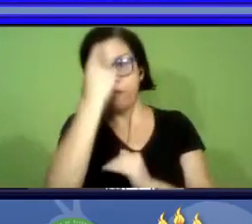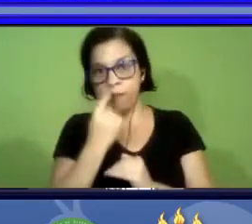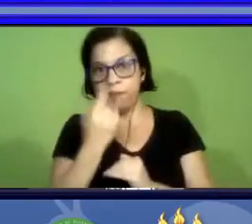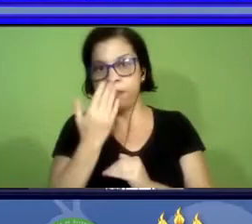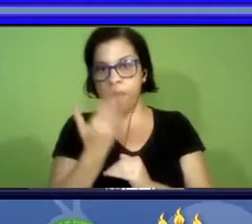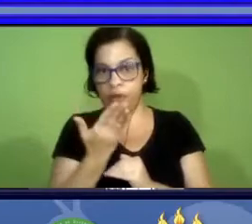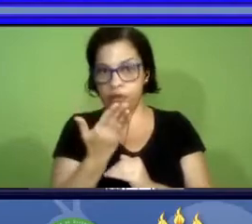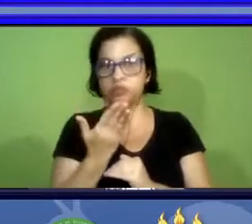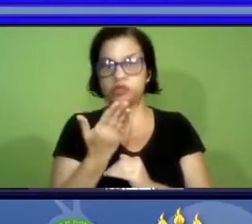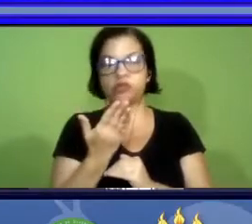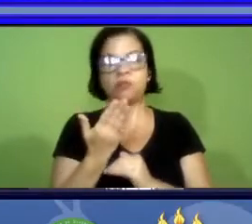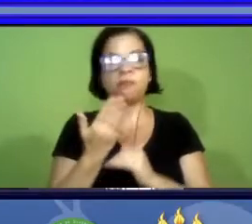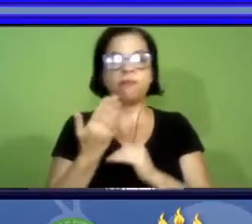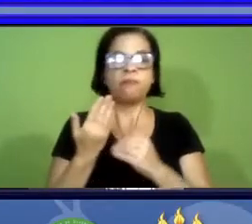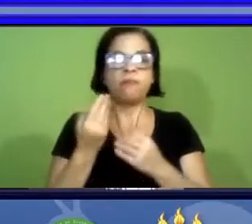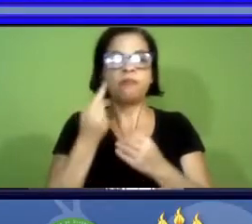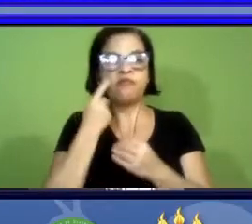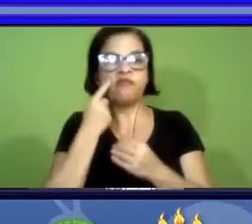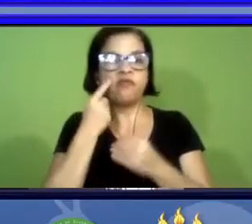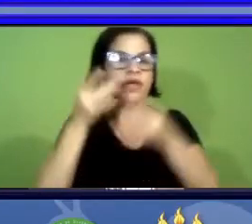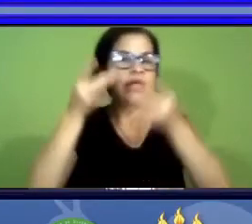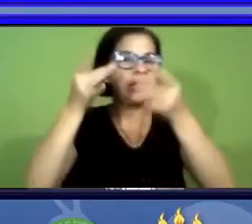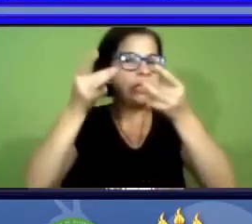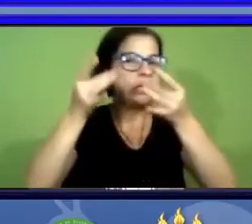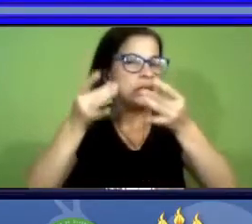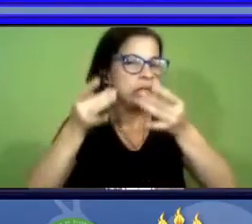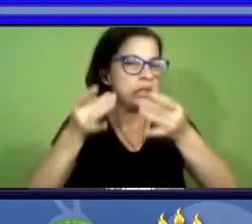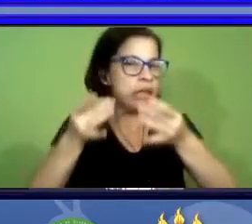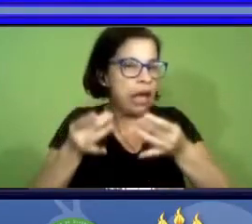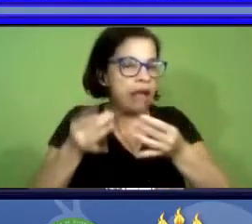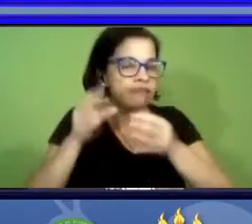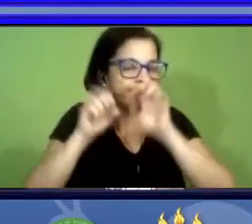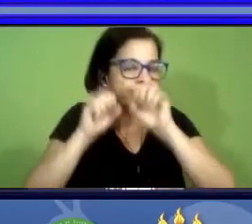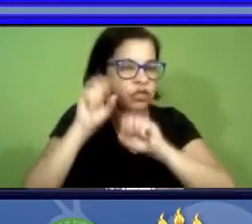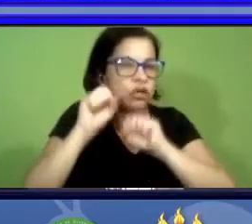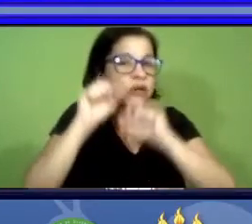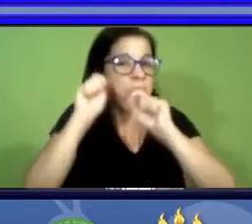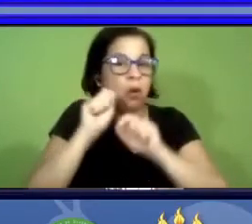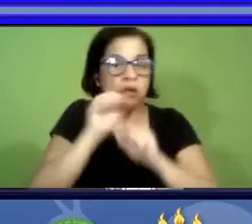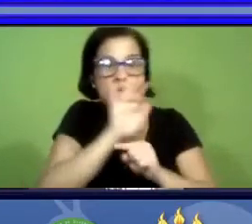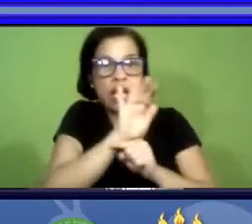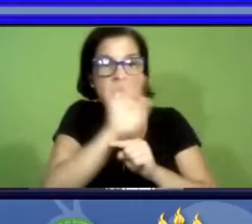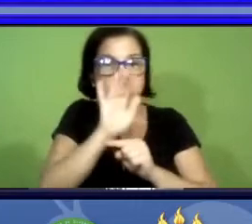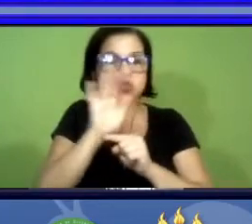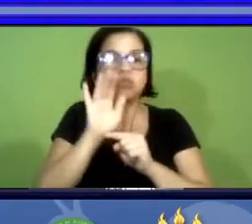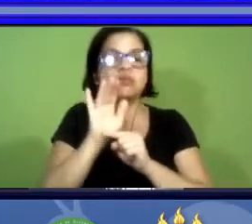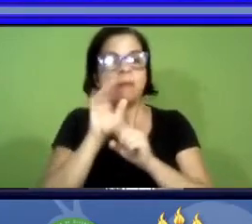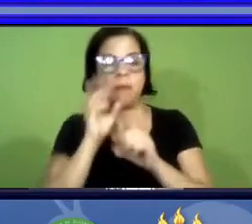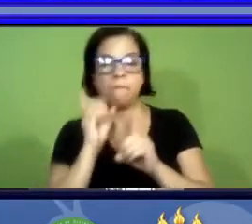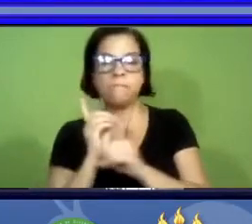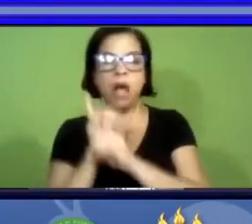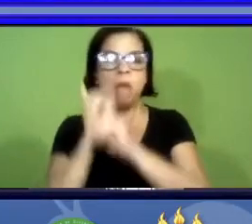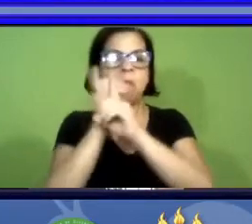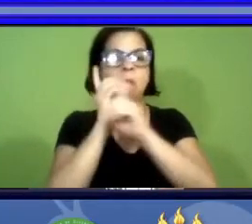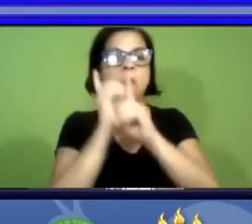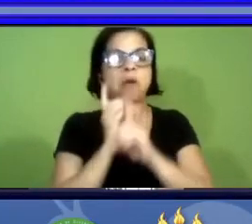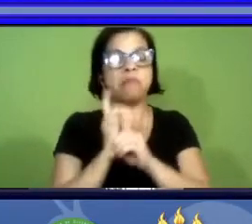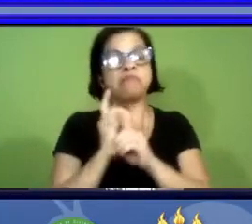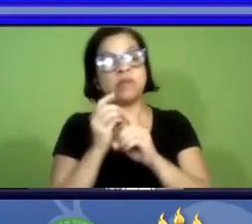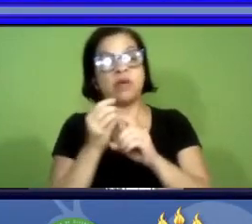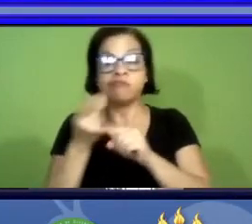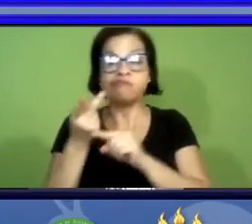procurando buscar detalhes que auxiliem na identificação imagens que